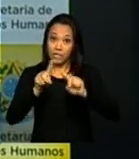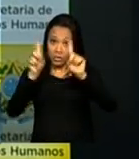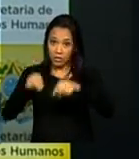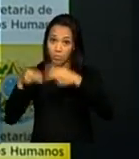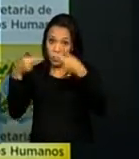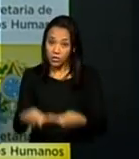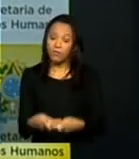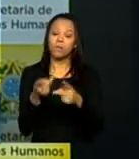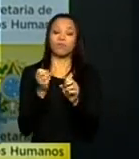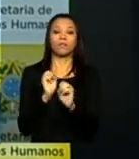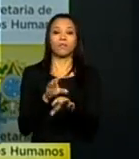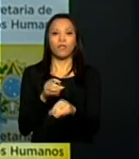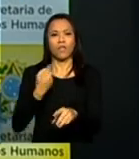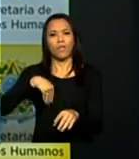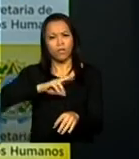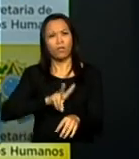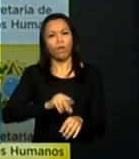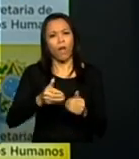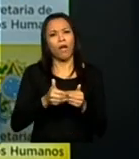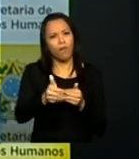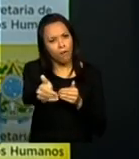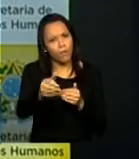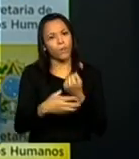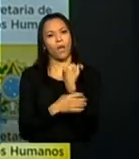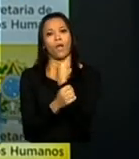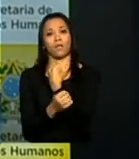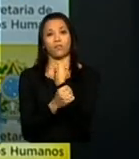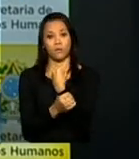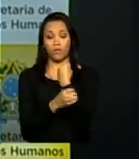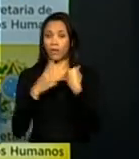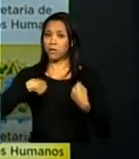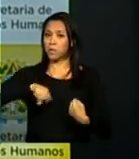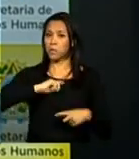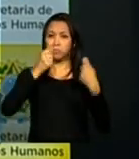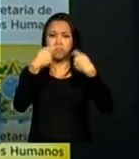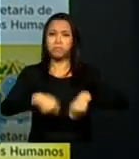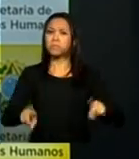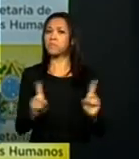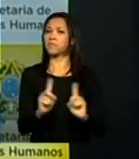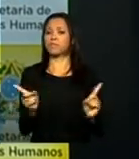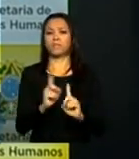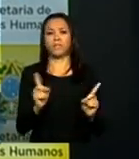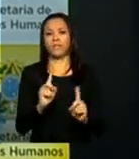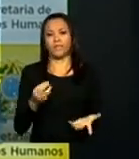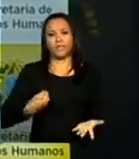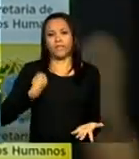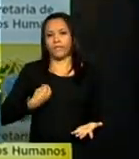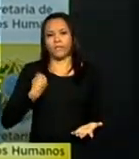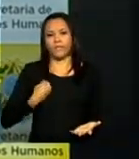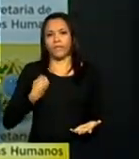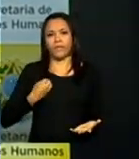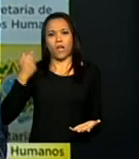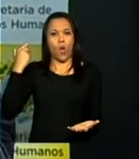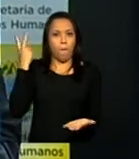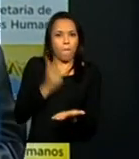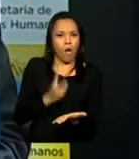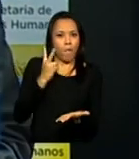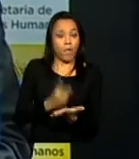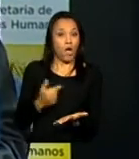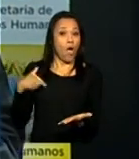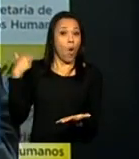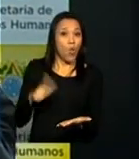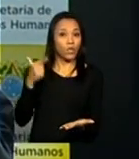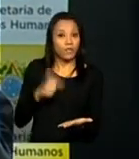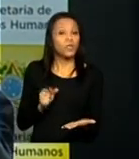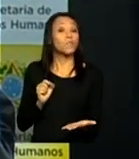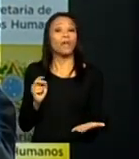e vamos assegurar que nós não precisamos mais viver essa situação que o país viveu. Então, eu estou